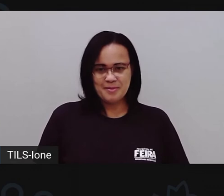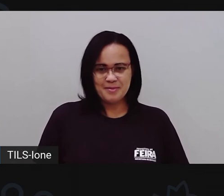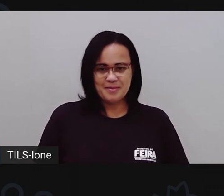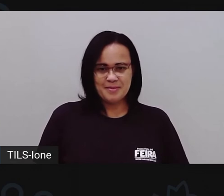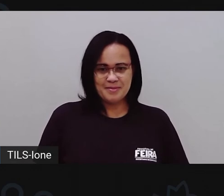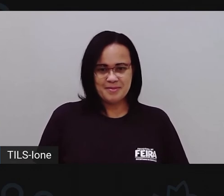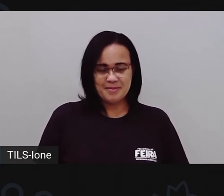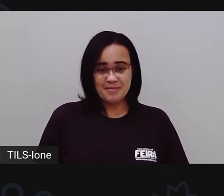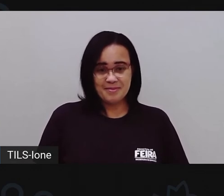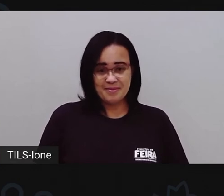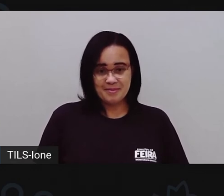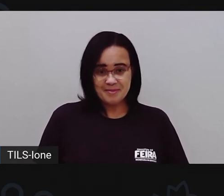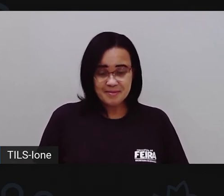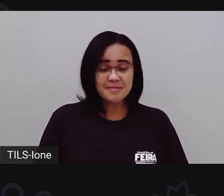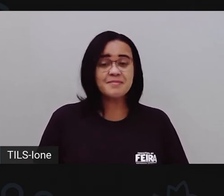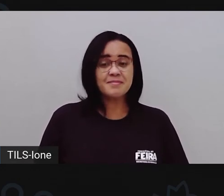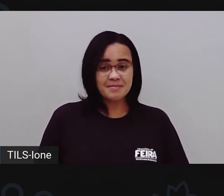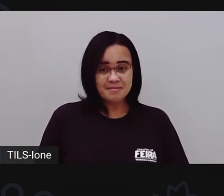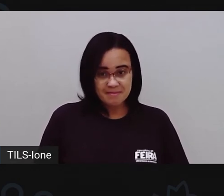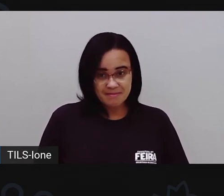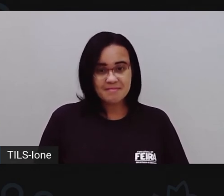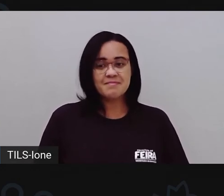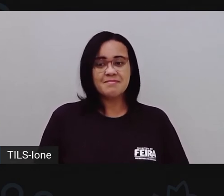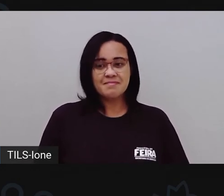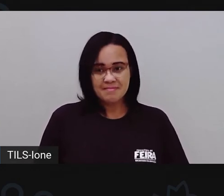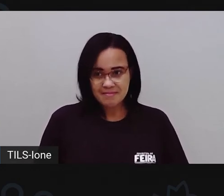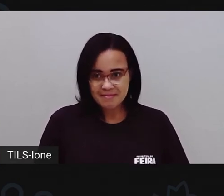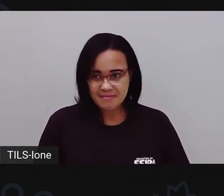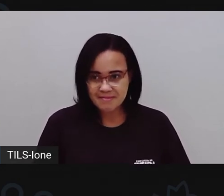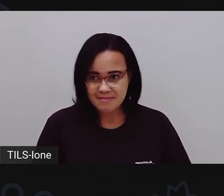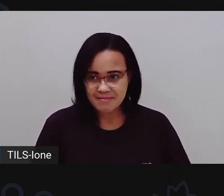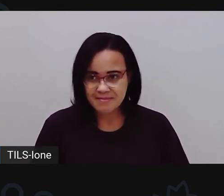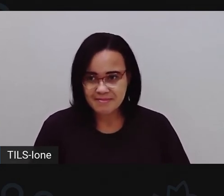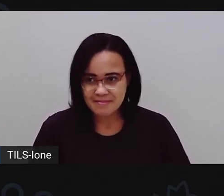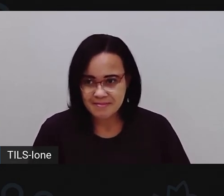Vocês já estão vendo o bracinho? Agora a Pro vai fazer